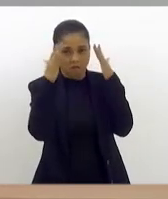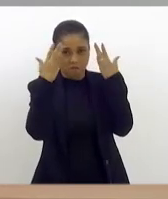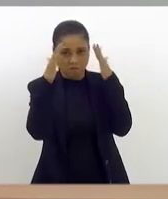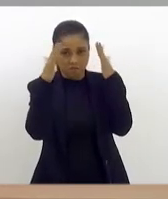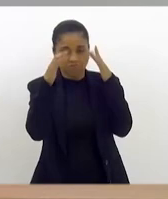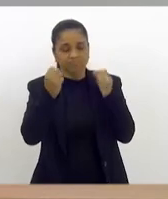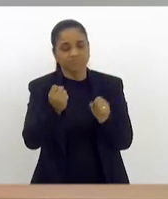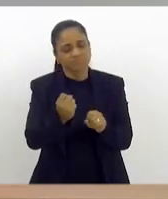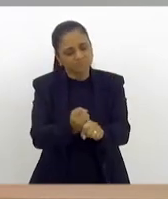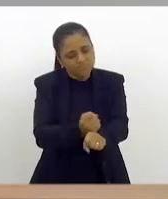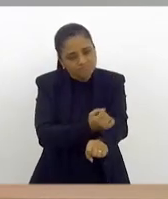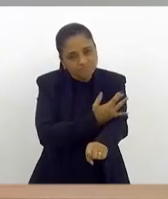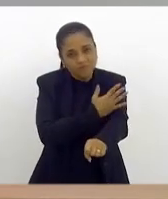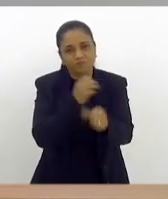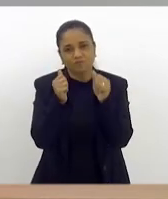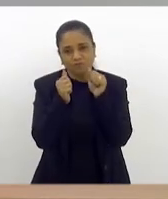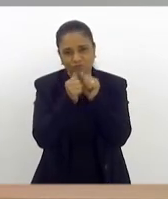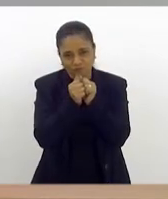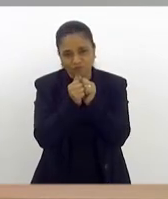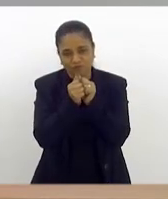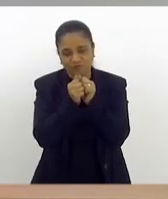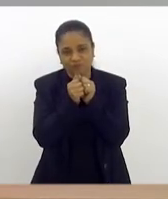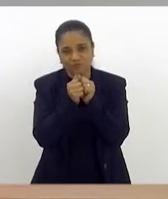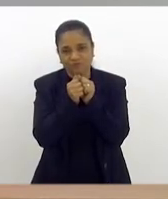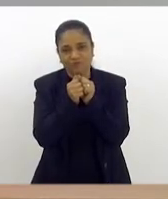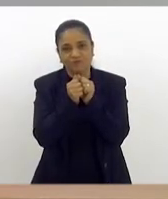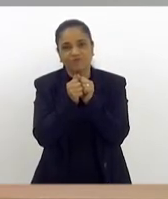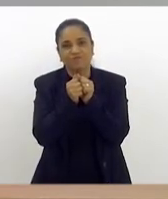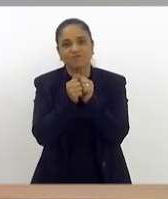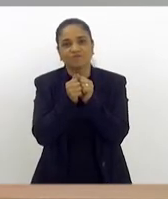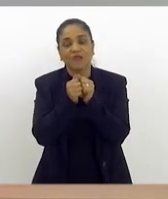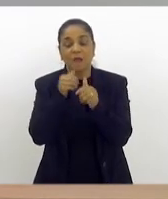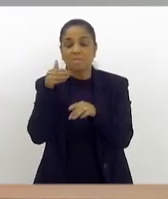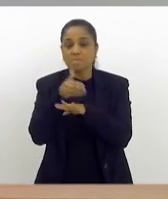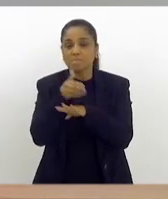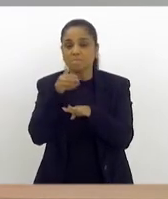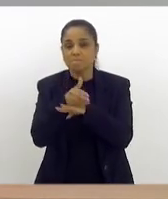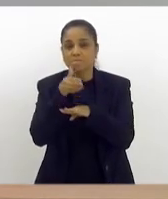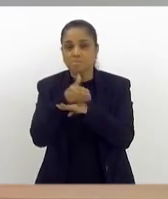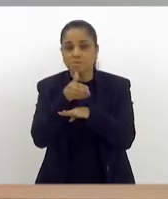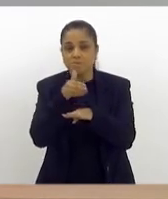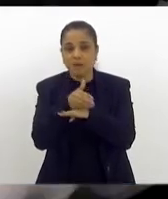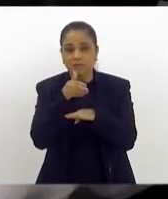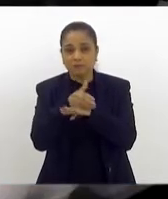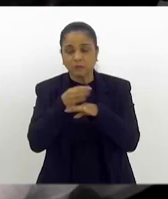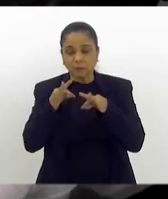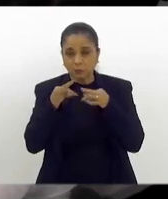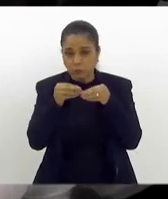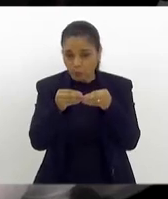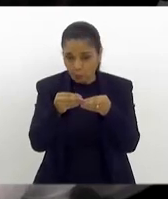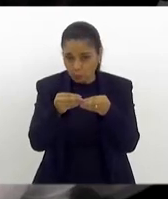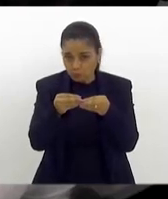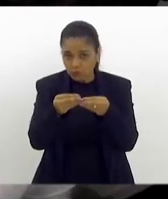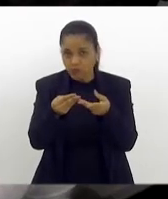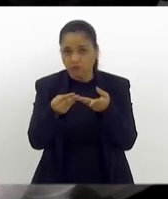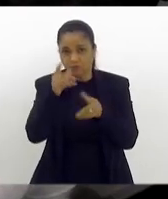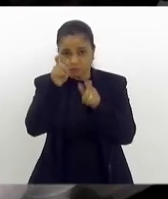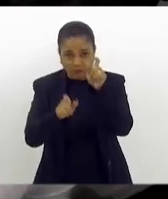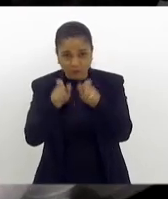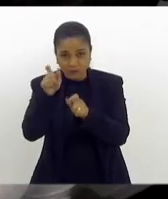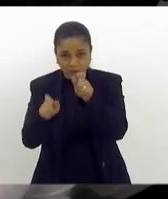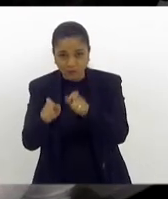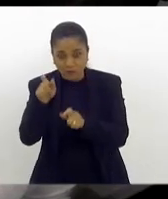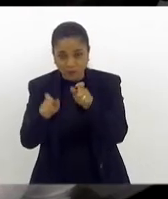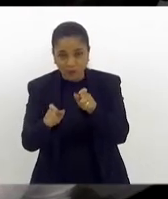nos emocionamos juntos, essas em que a participação é plural e múltipla, as vozes